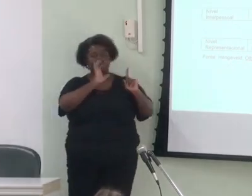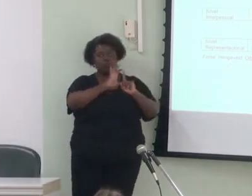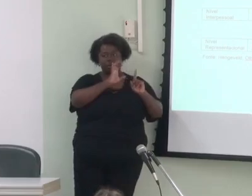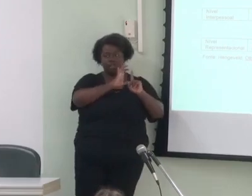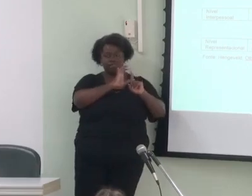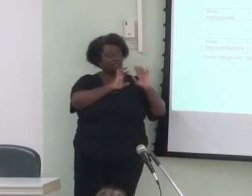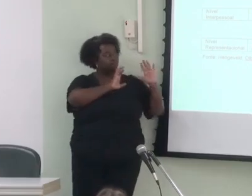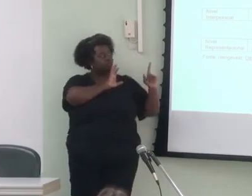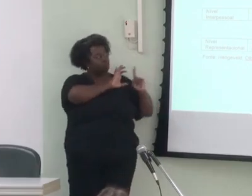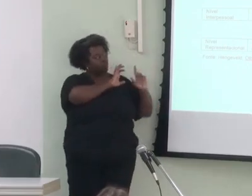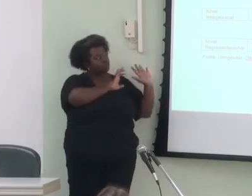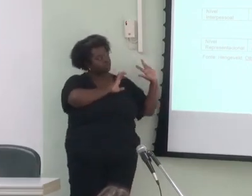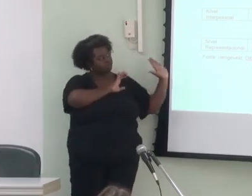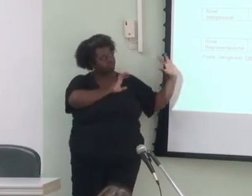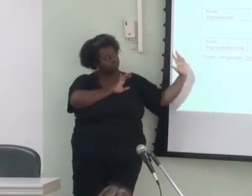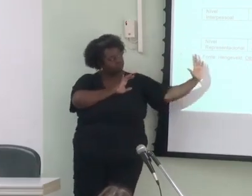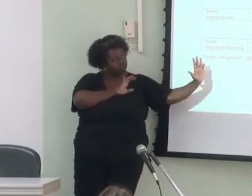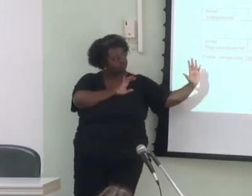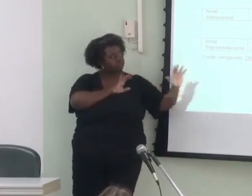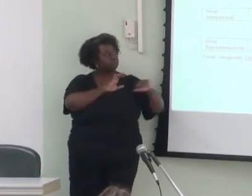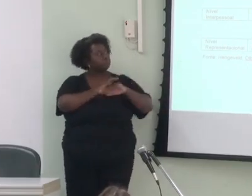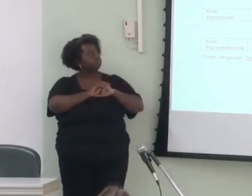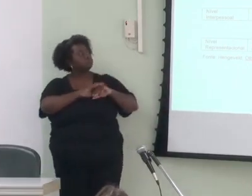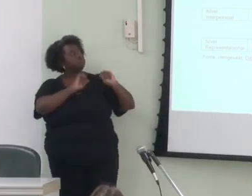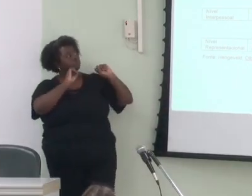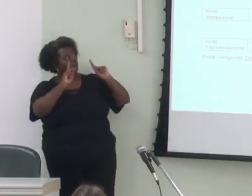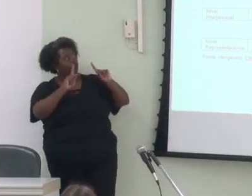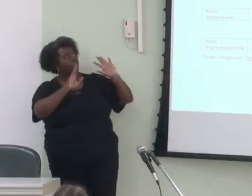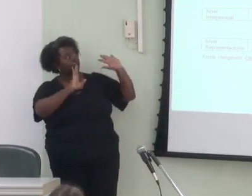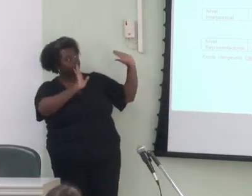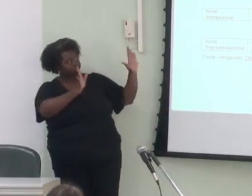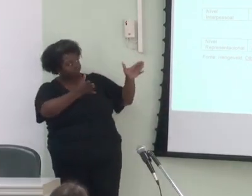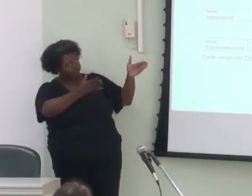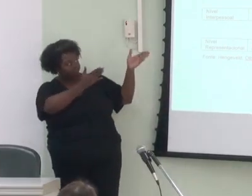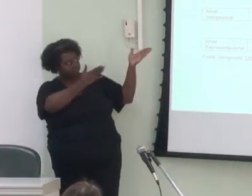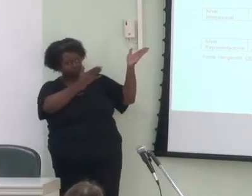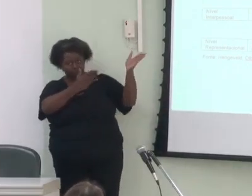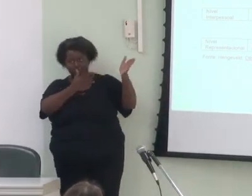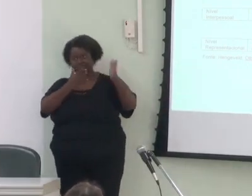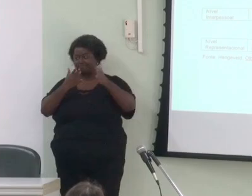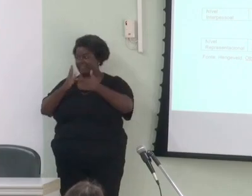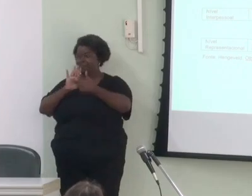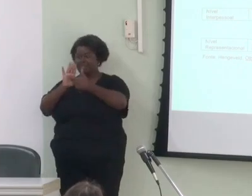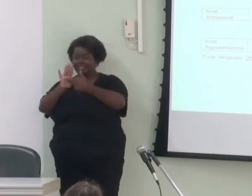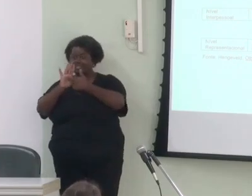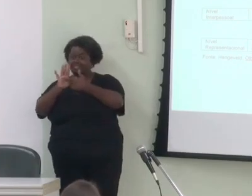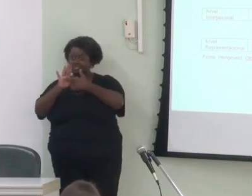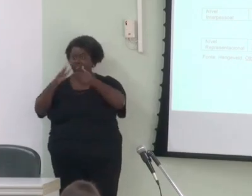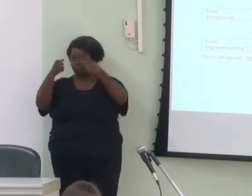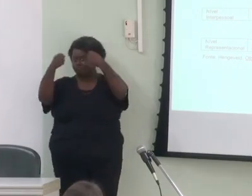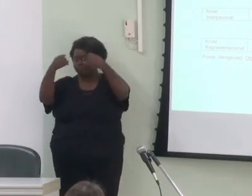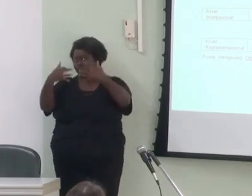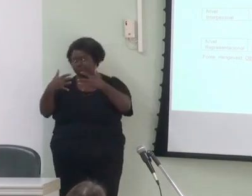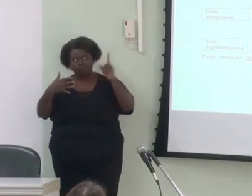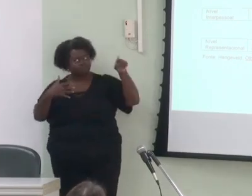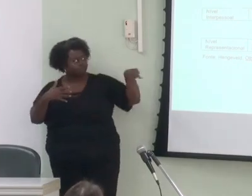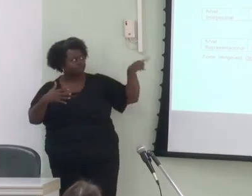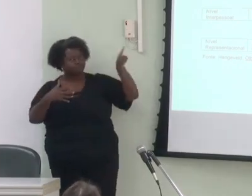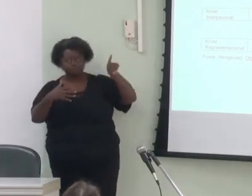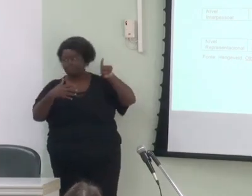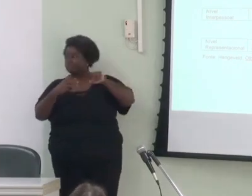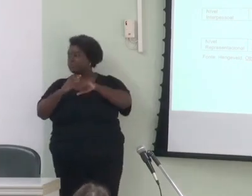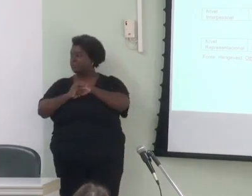Ok. Vencida essa parte da apresentação necessária, senão não consigo fazer o restante, ainda que